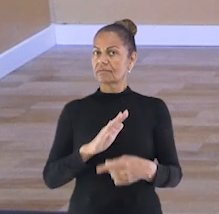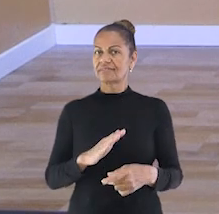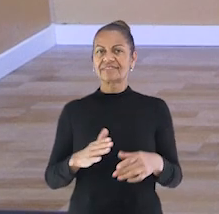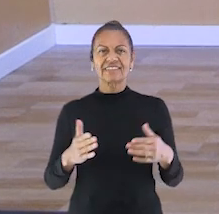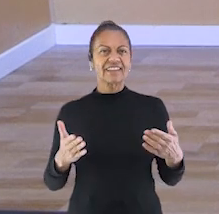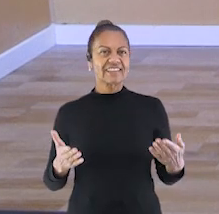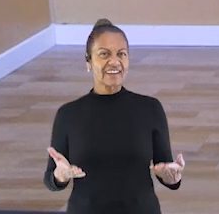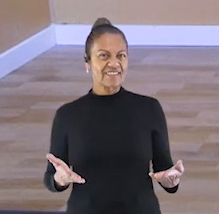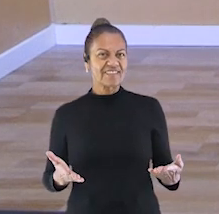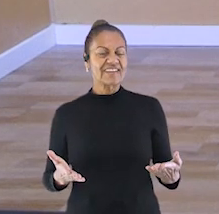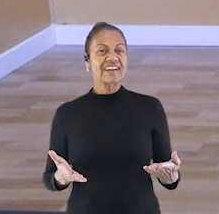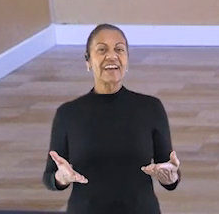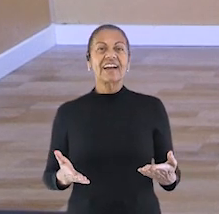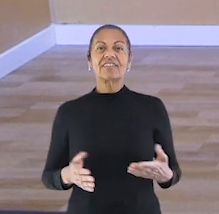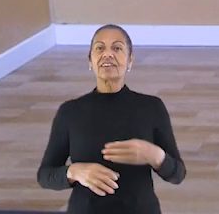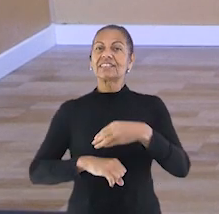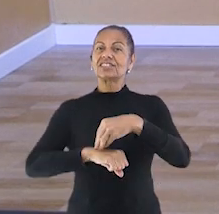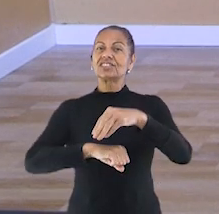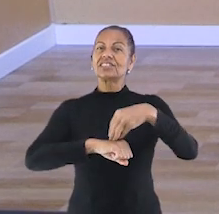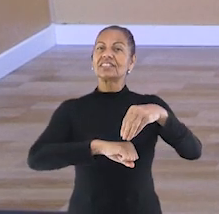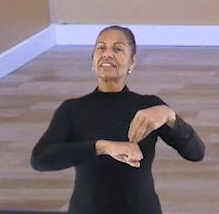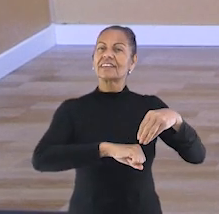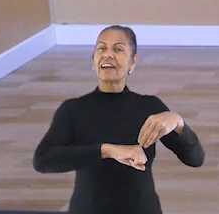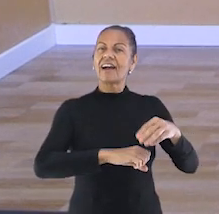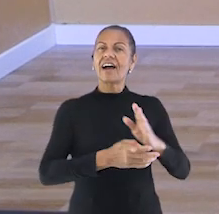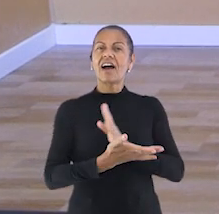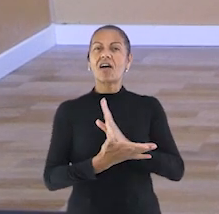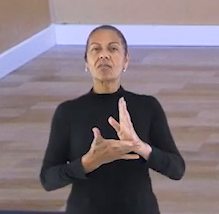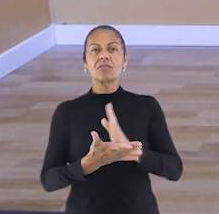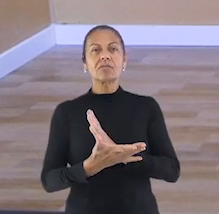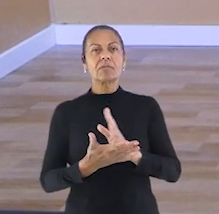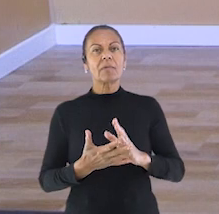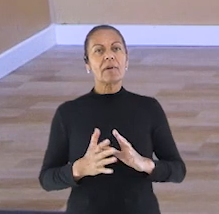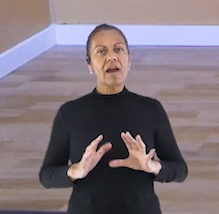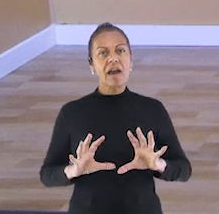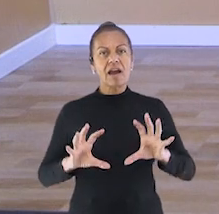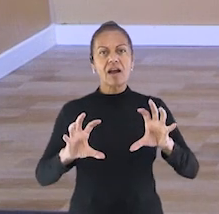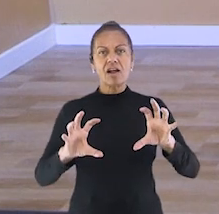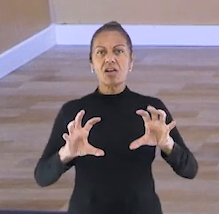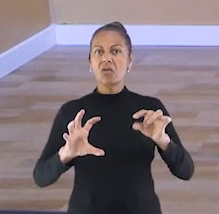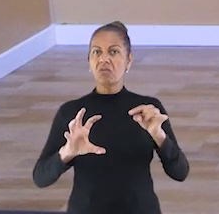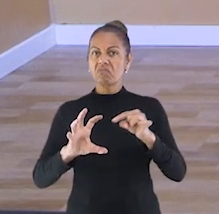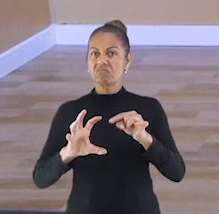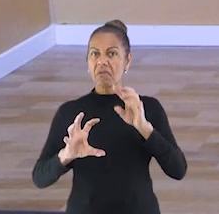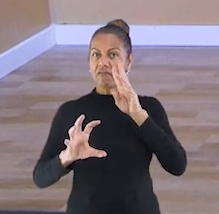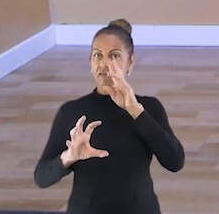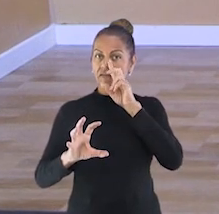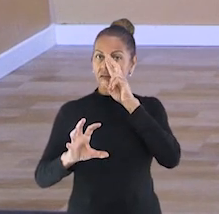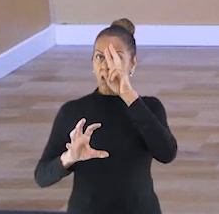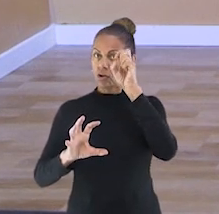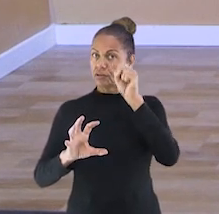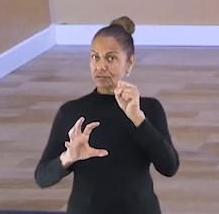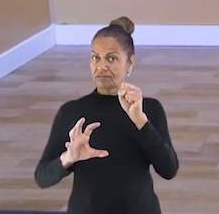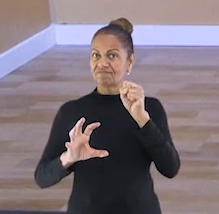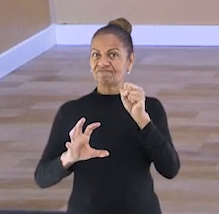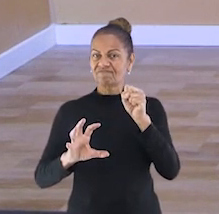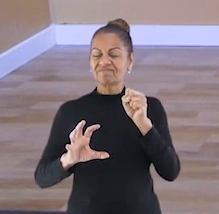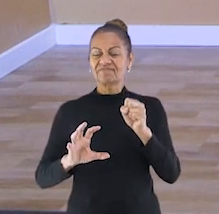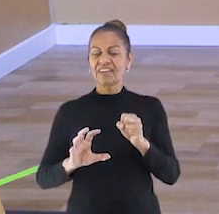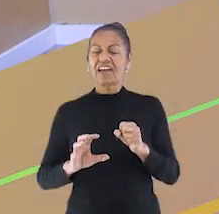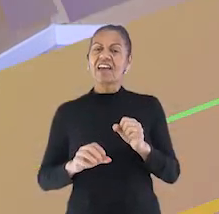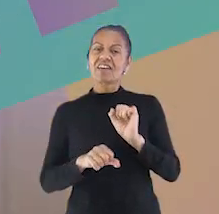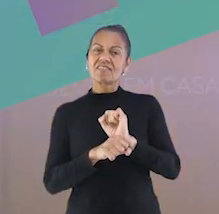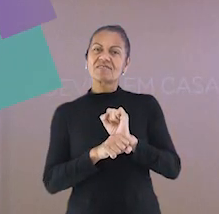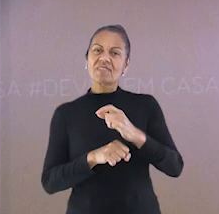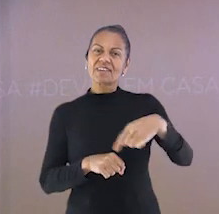Essas foram algumas dicas para fortalecer e alongar a sua região lombar. Espero que tenham gostado. Beleza?